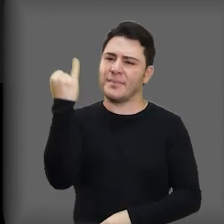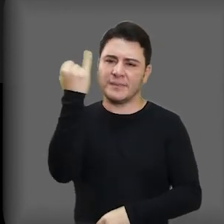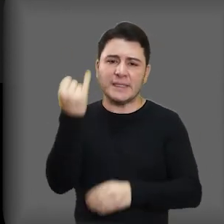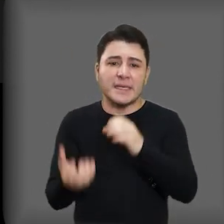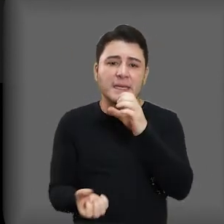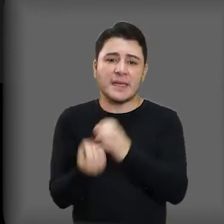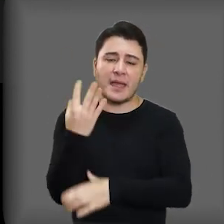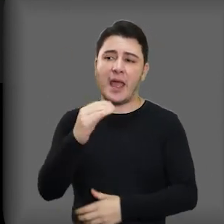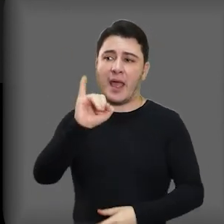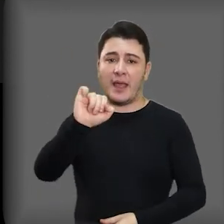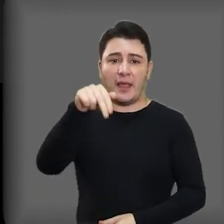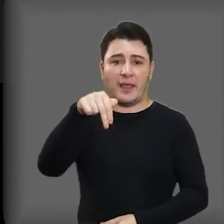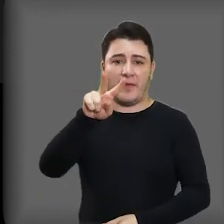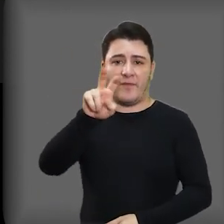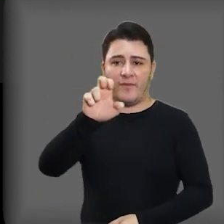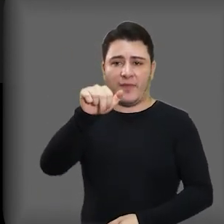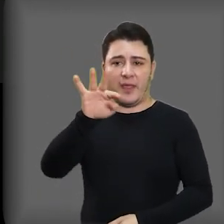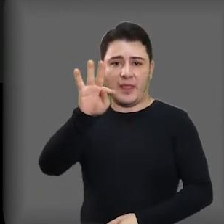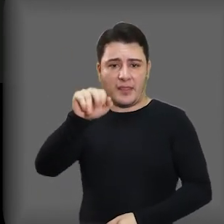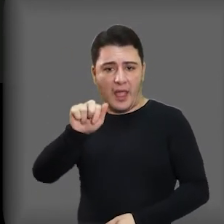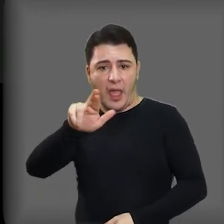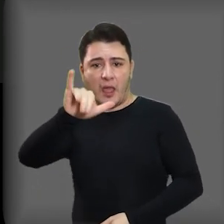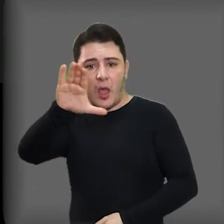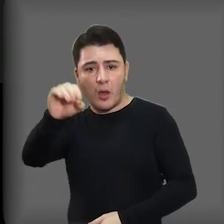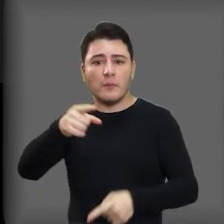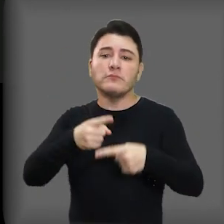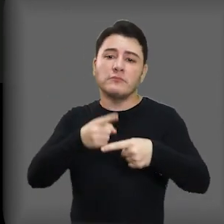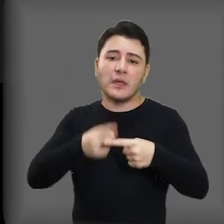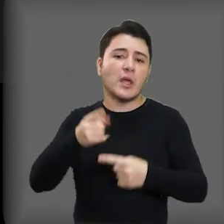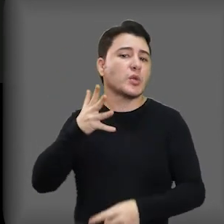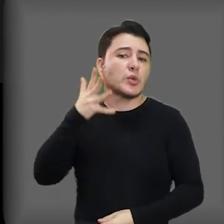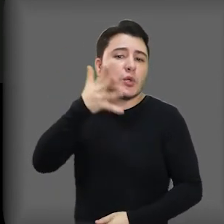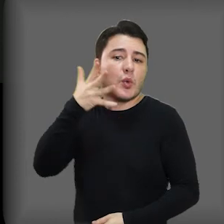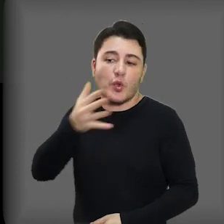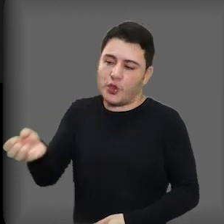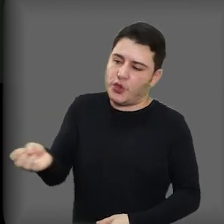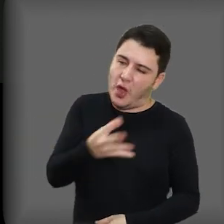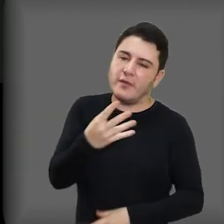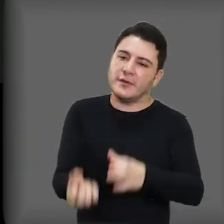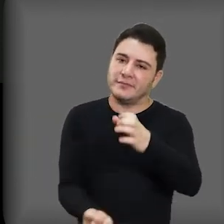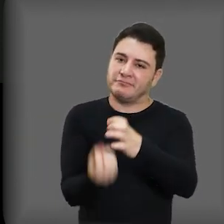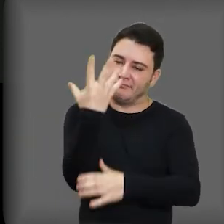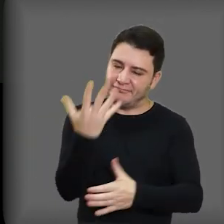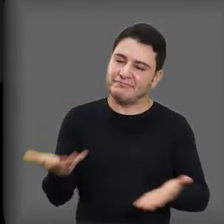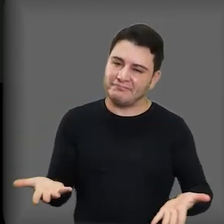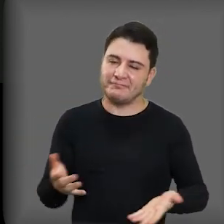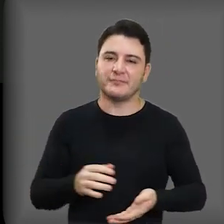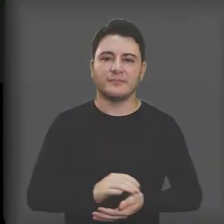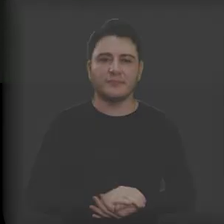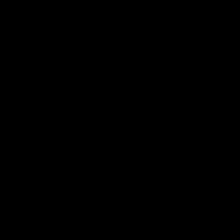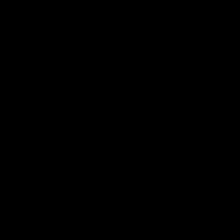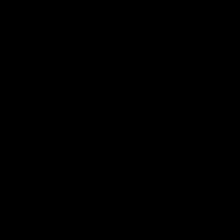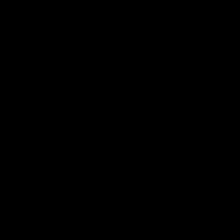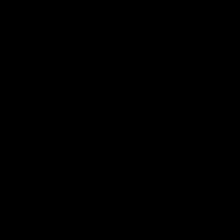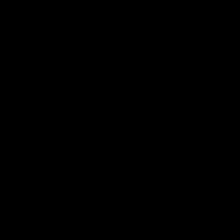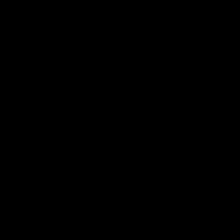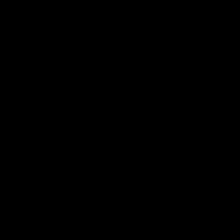sociais, daí a importância do inventário, para que novas narrativas sejam colocadas.